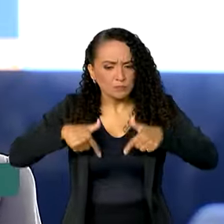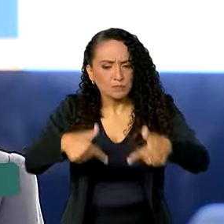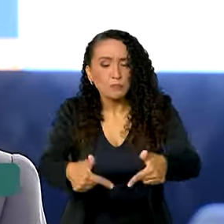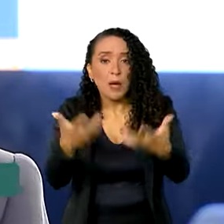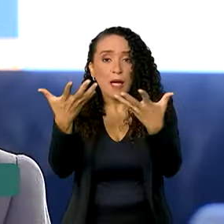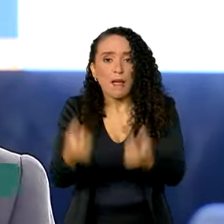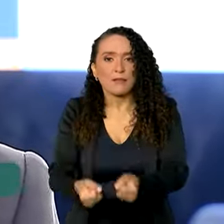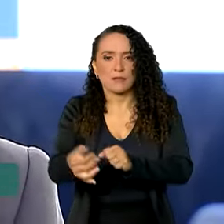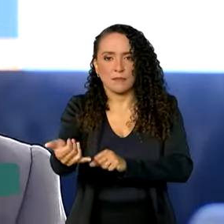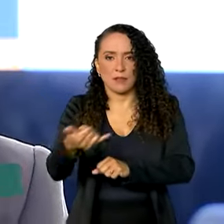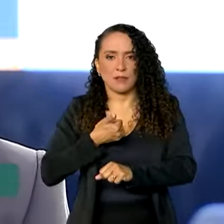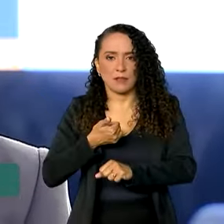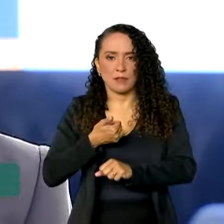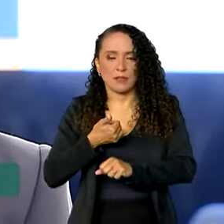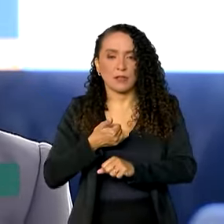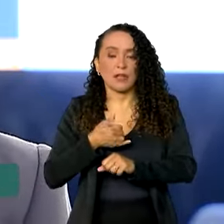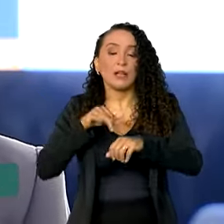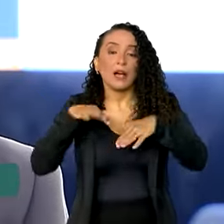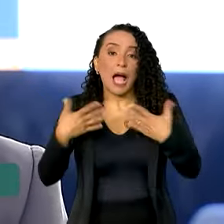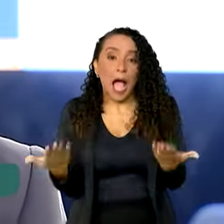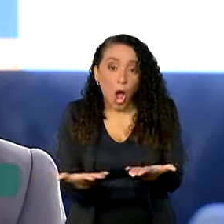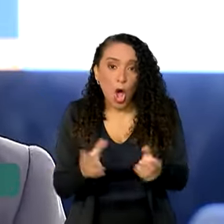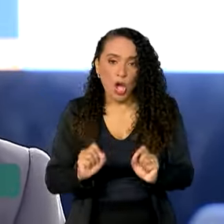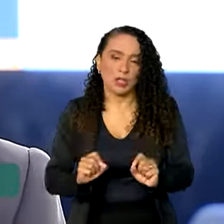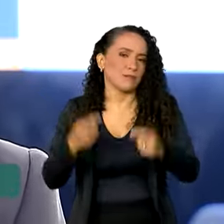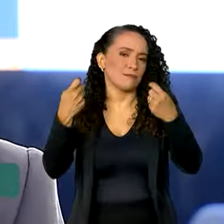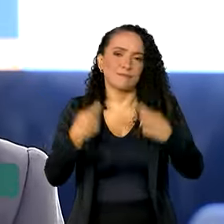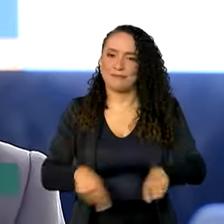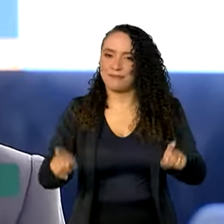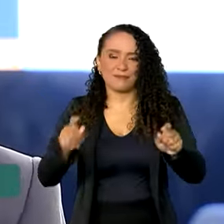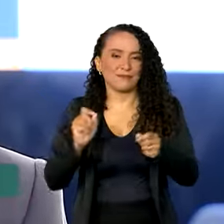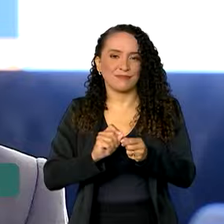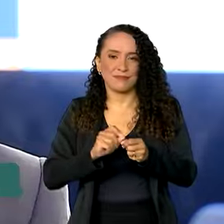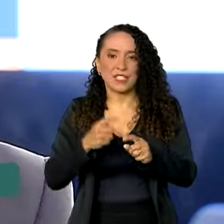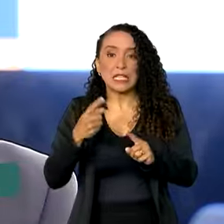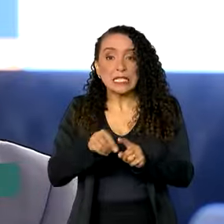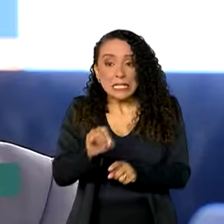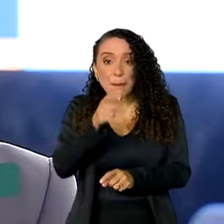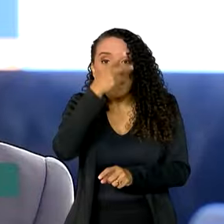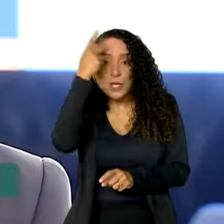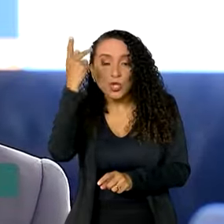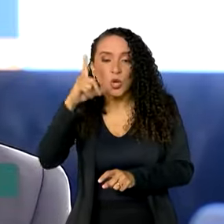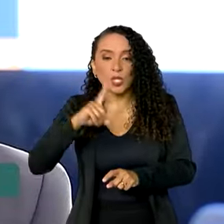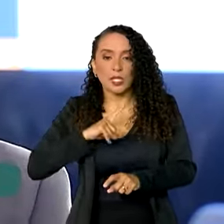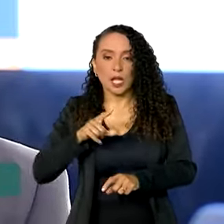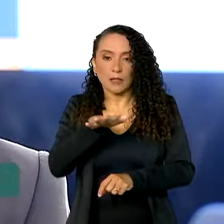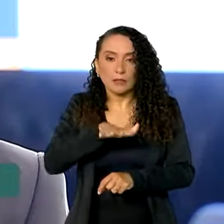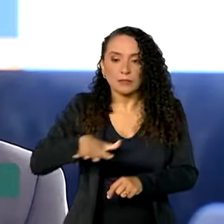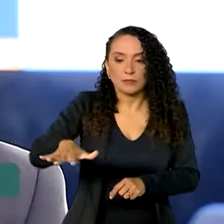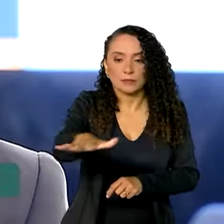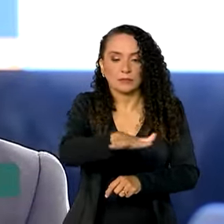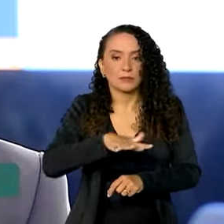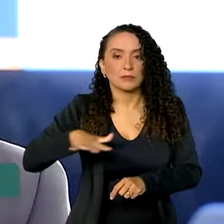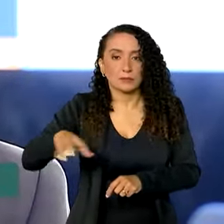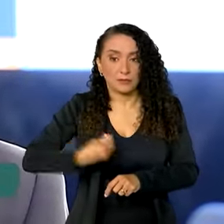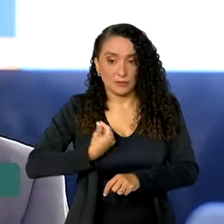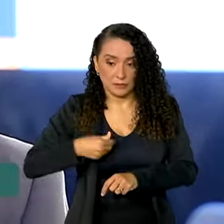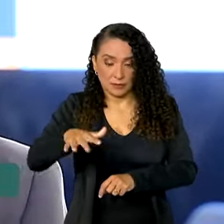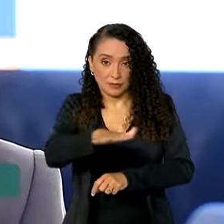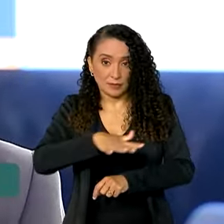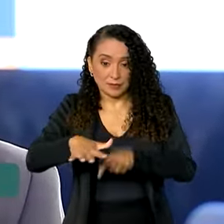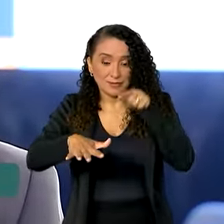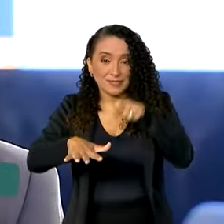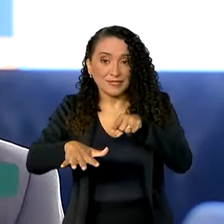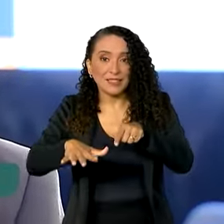recebesse esse alerta. Nesse caso, isso não precisa ocorrer, desde que a pessoa esteja ali naquela região onde